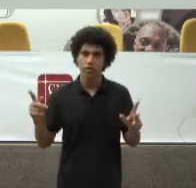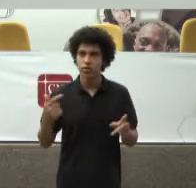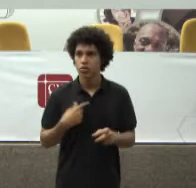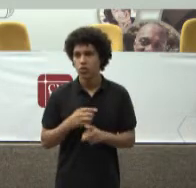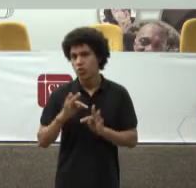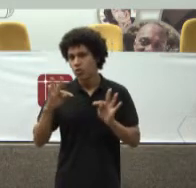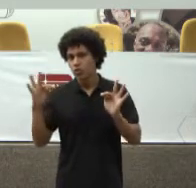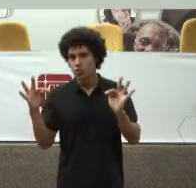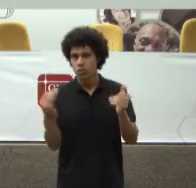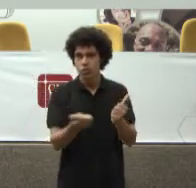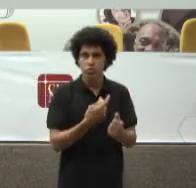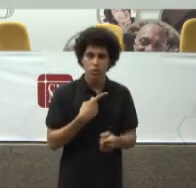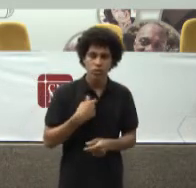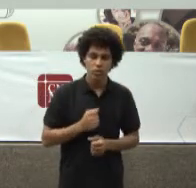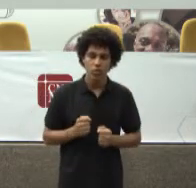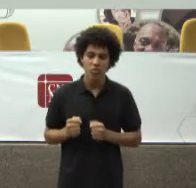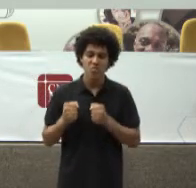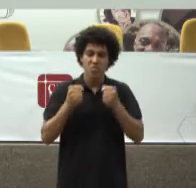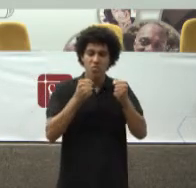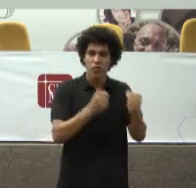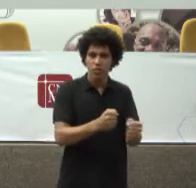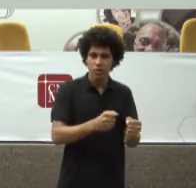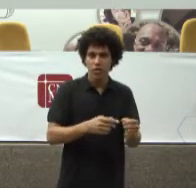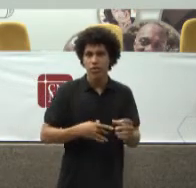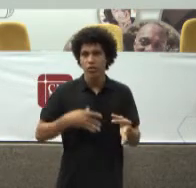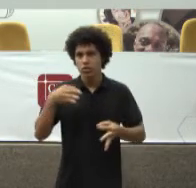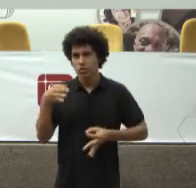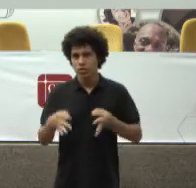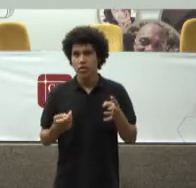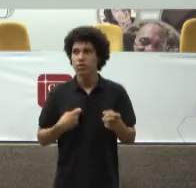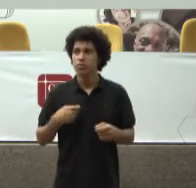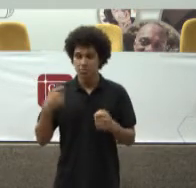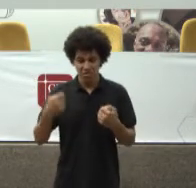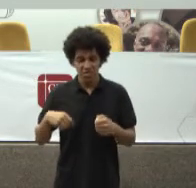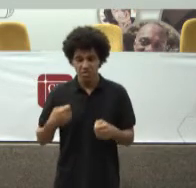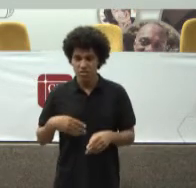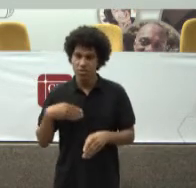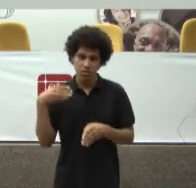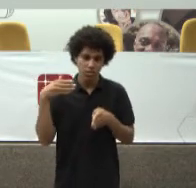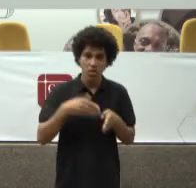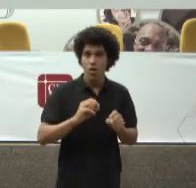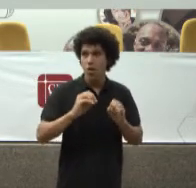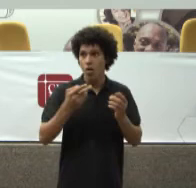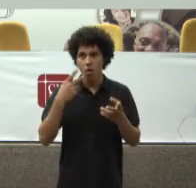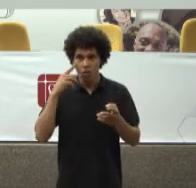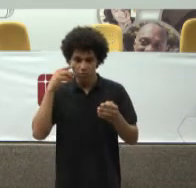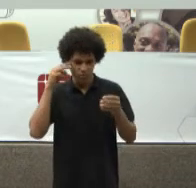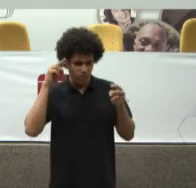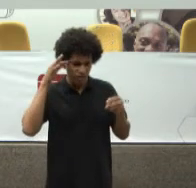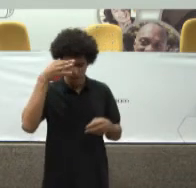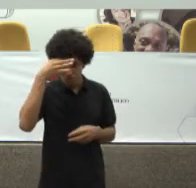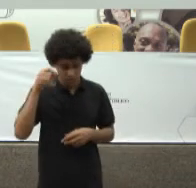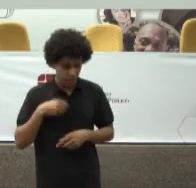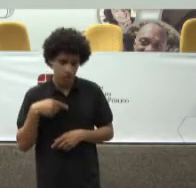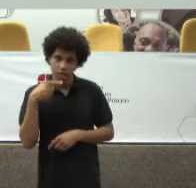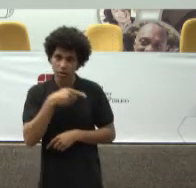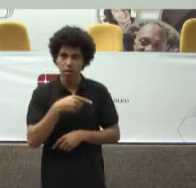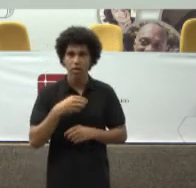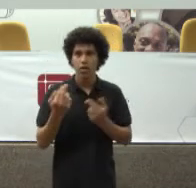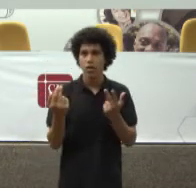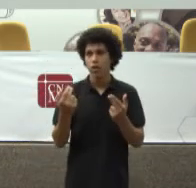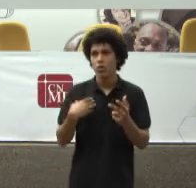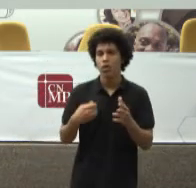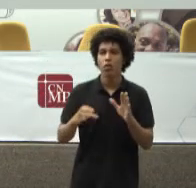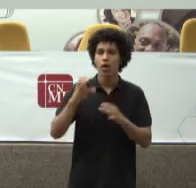O Poder Judiciário Tem o dever De retirá-la Ou fazer uma Interpretação Conforme a Constituição Mas o